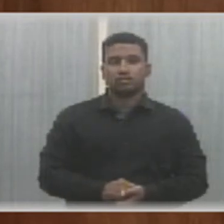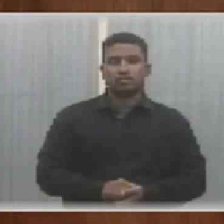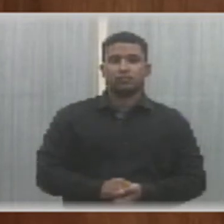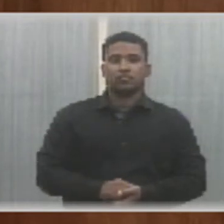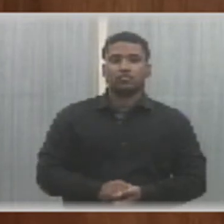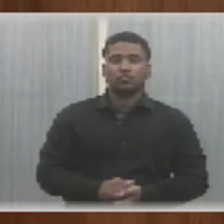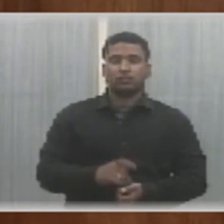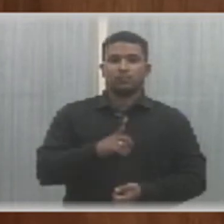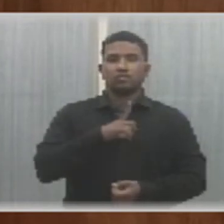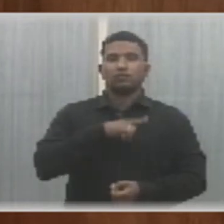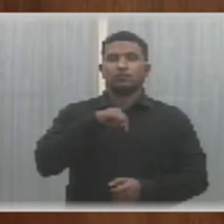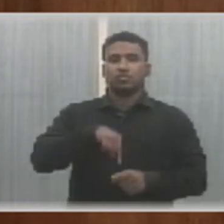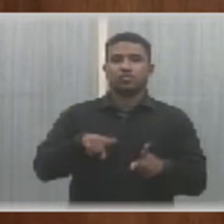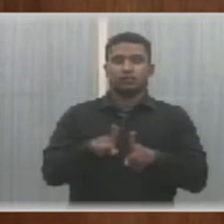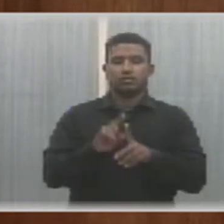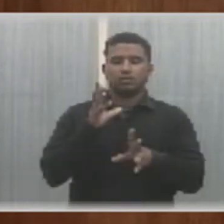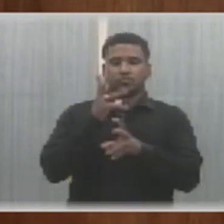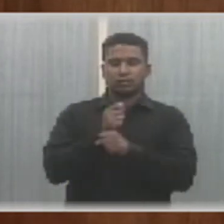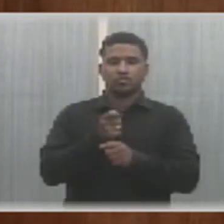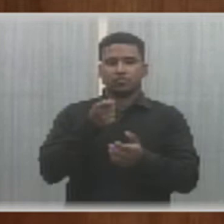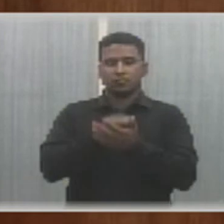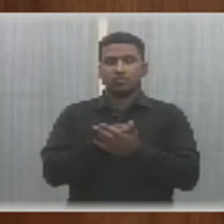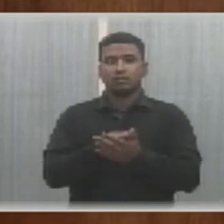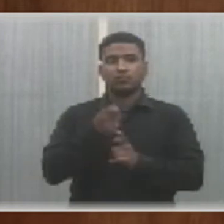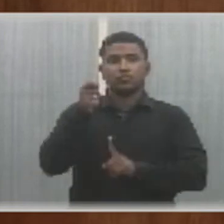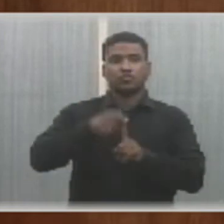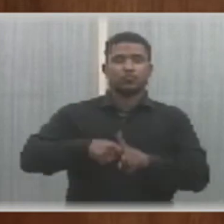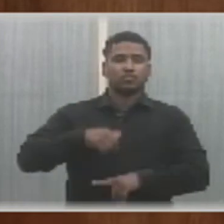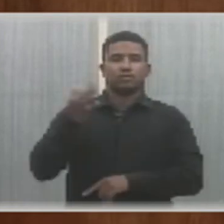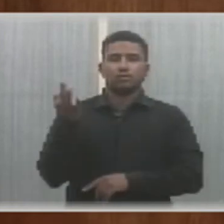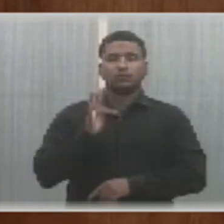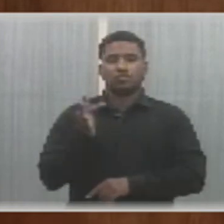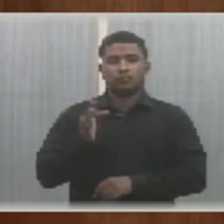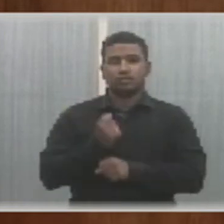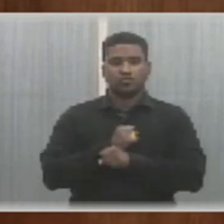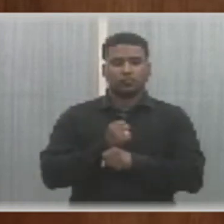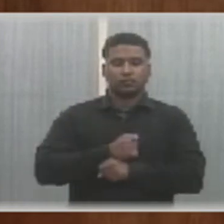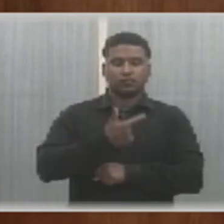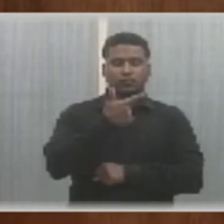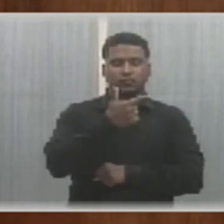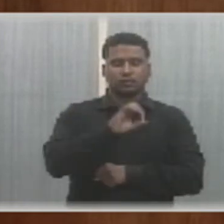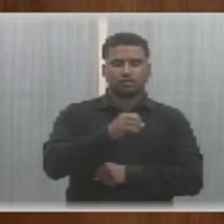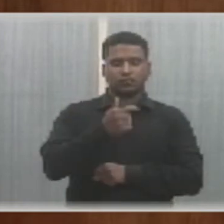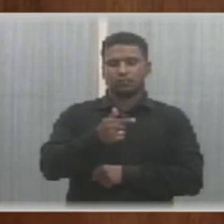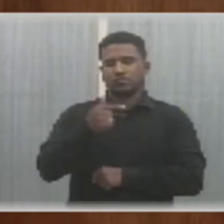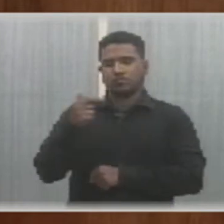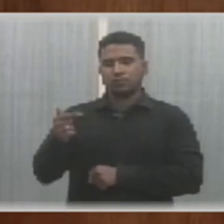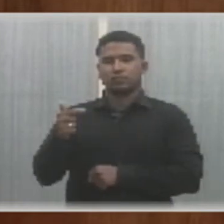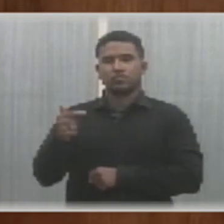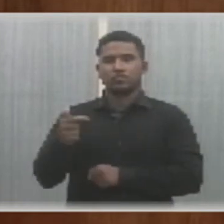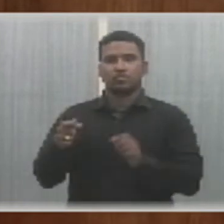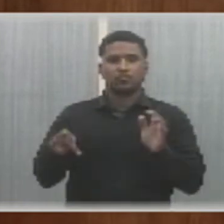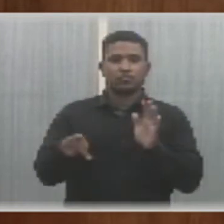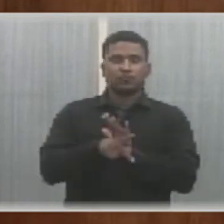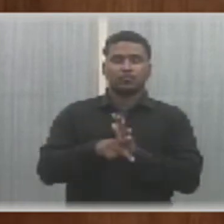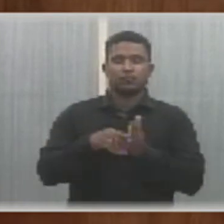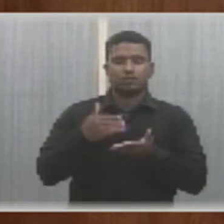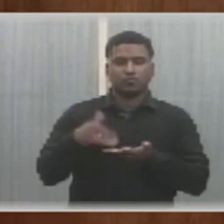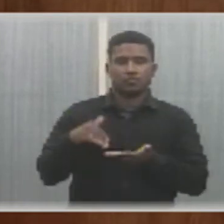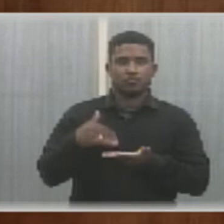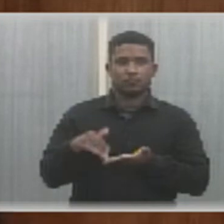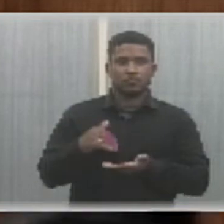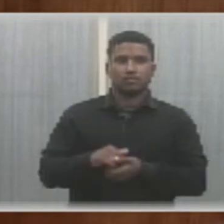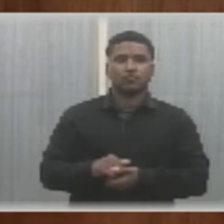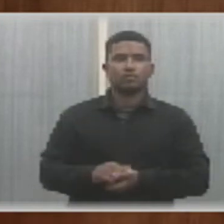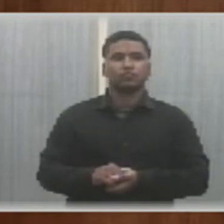Temos aqui também a prestação de contas do mês de fevereiro de 2022 da Secretaria